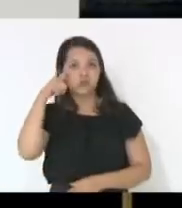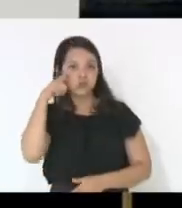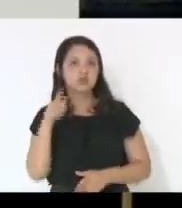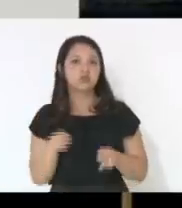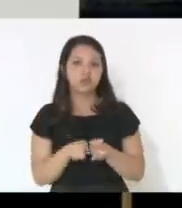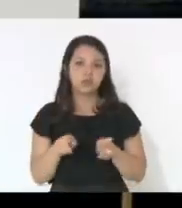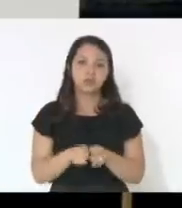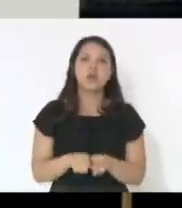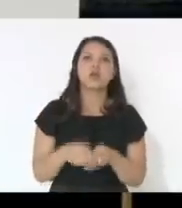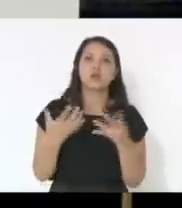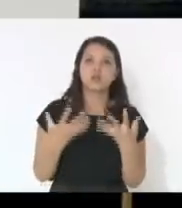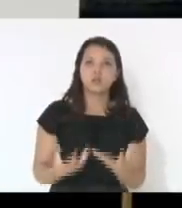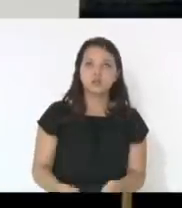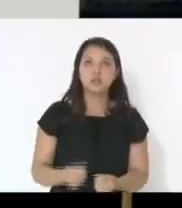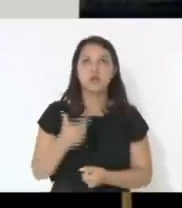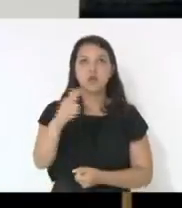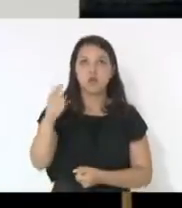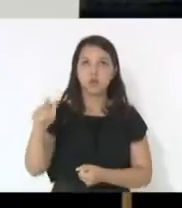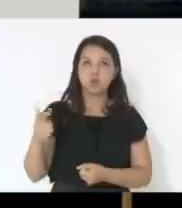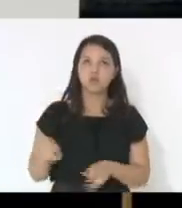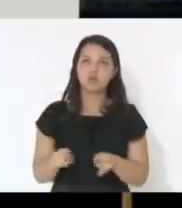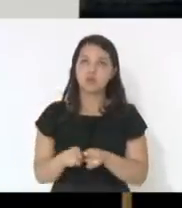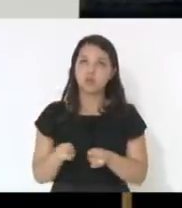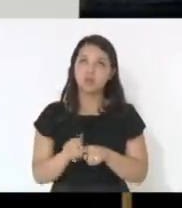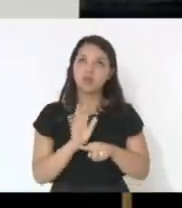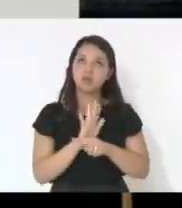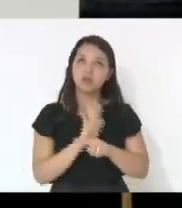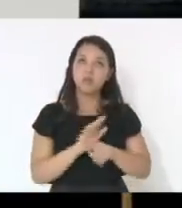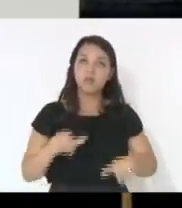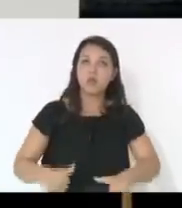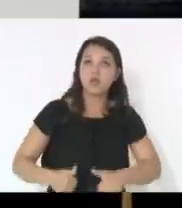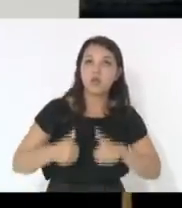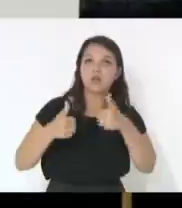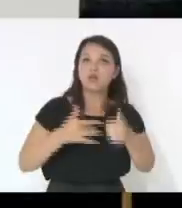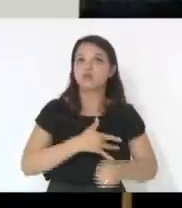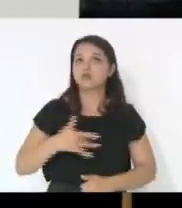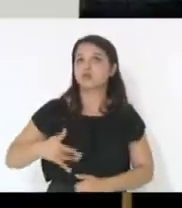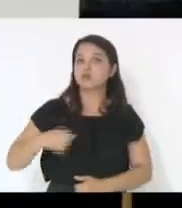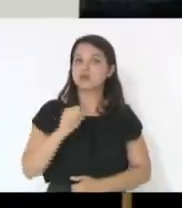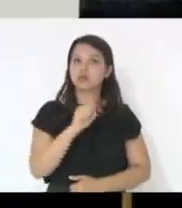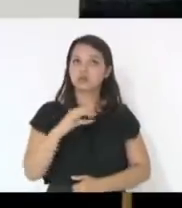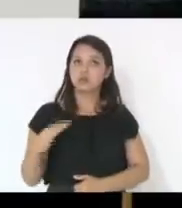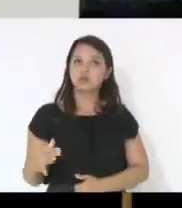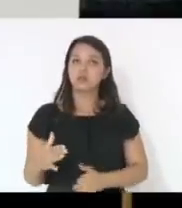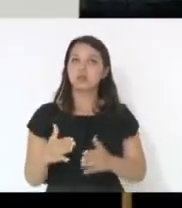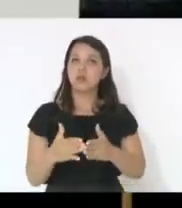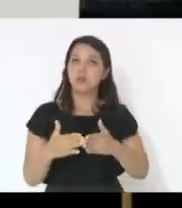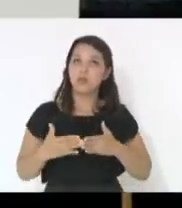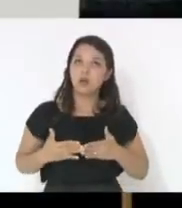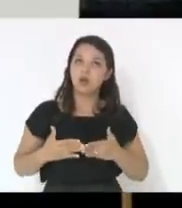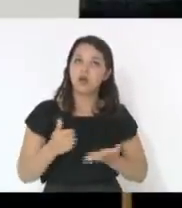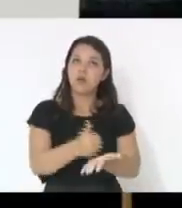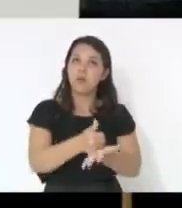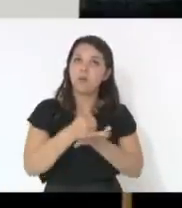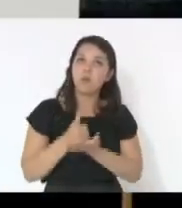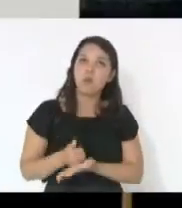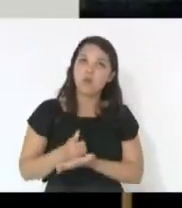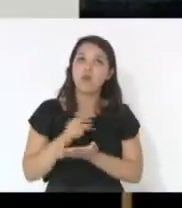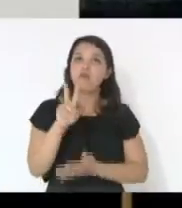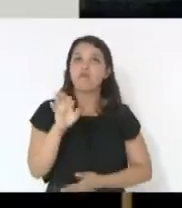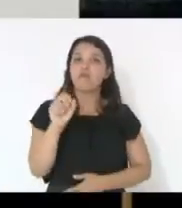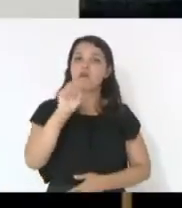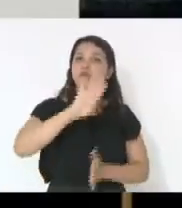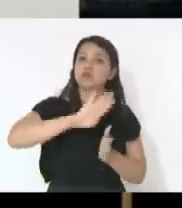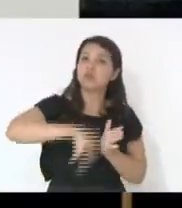aqui deram a iniciativa, para melhorar a saúde de Santa Catarina. Então, peço o apoio para que gente derrubbe esse veto, mantenha